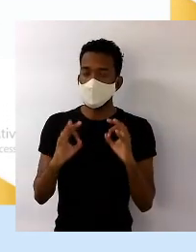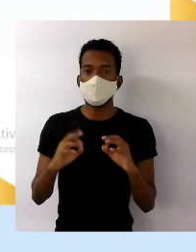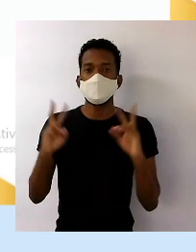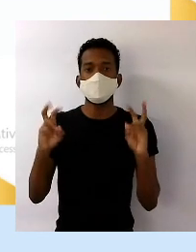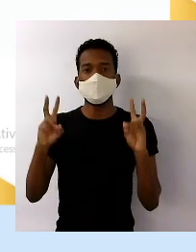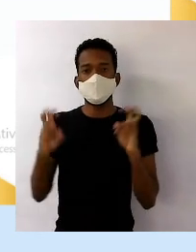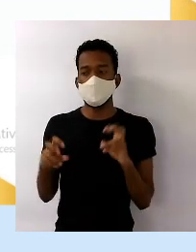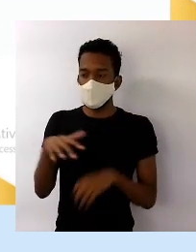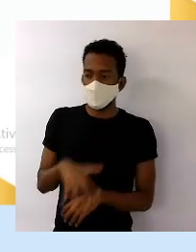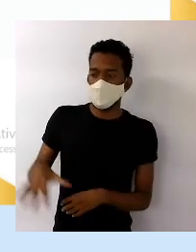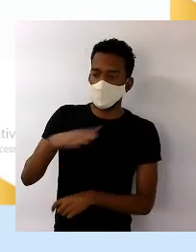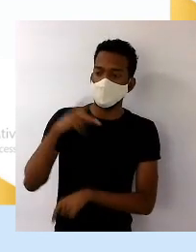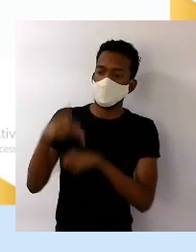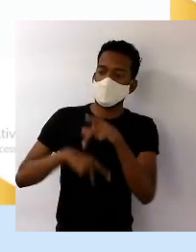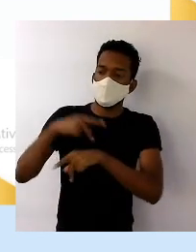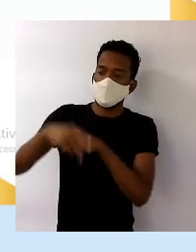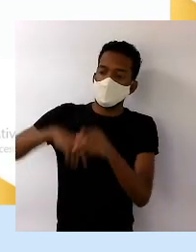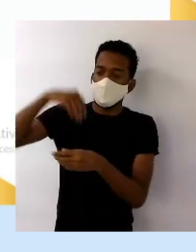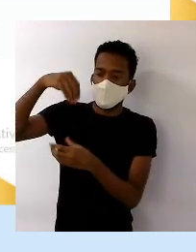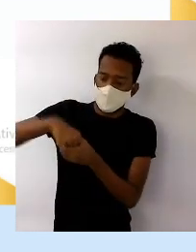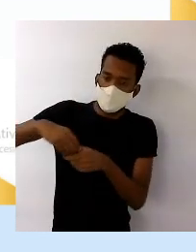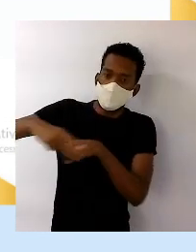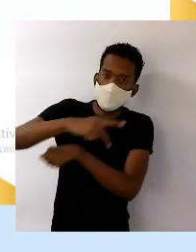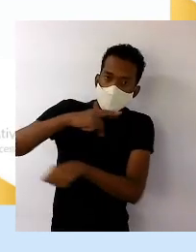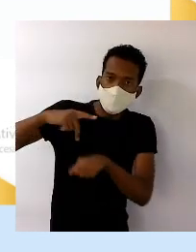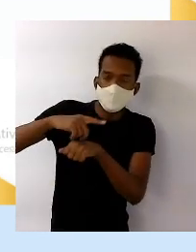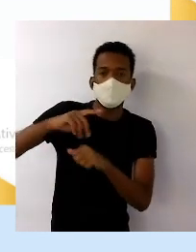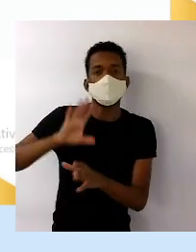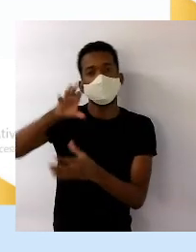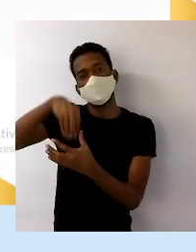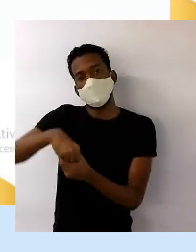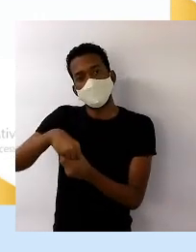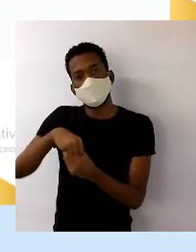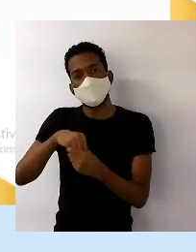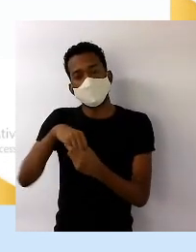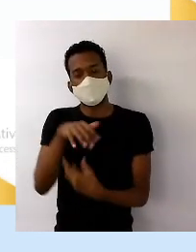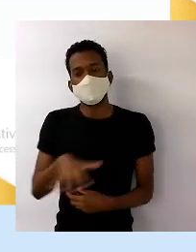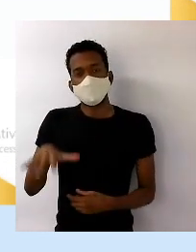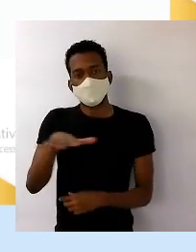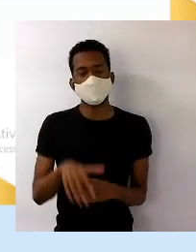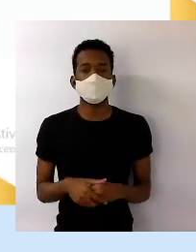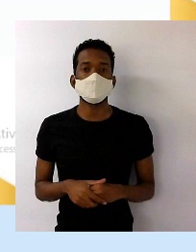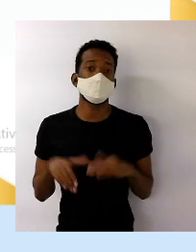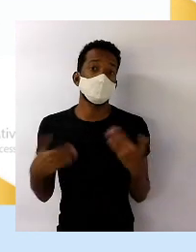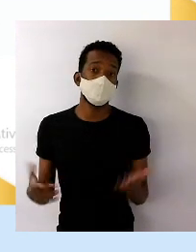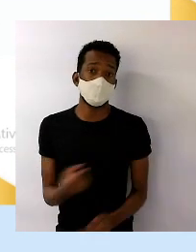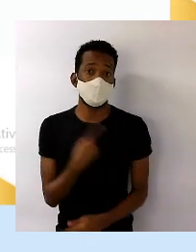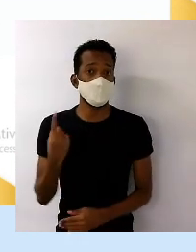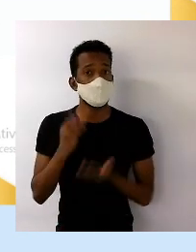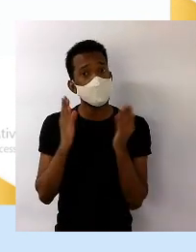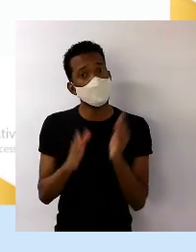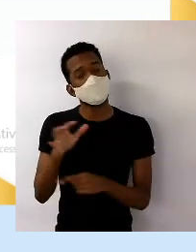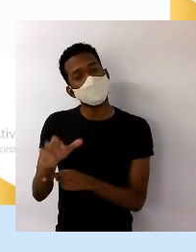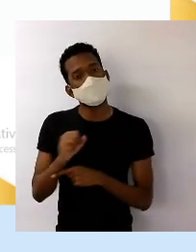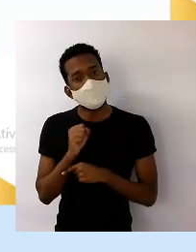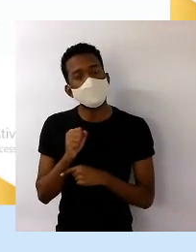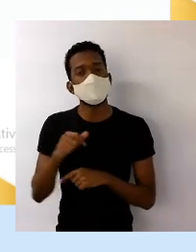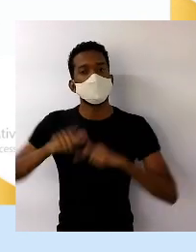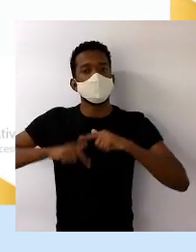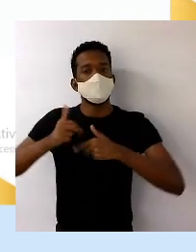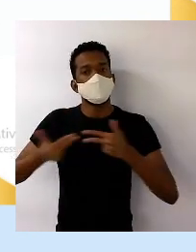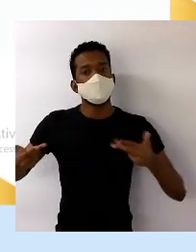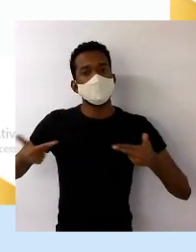populacional de um país, de uma região. E quando a gente pega as pirâmides etárias de